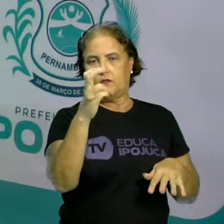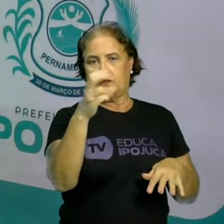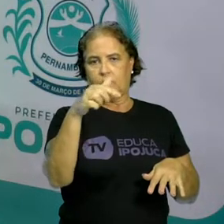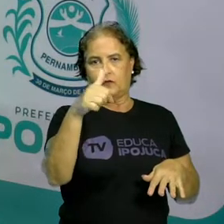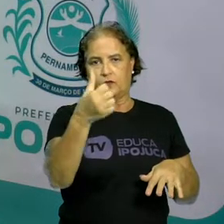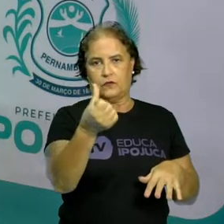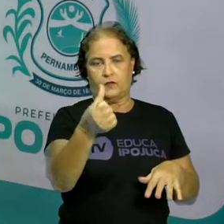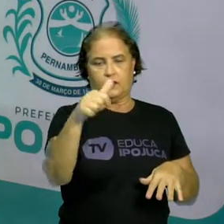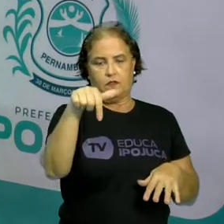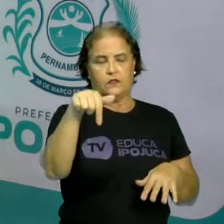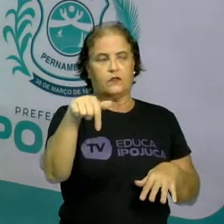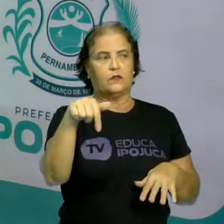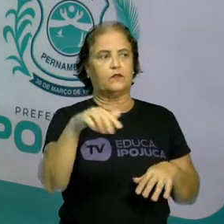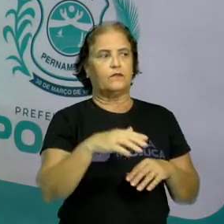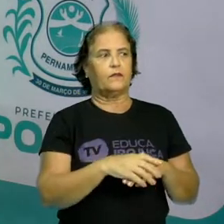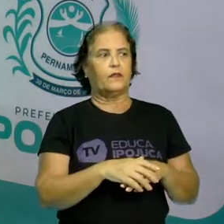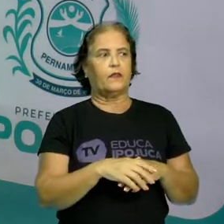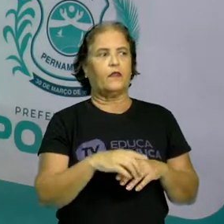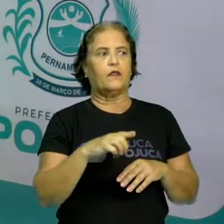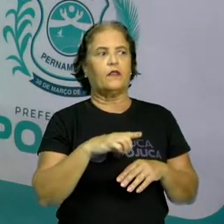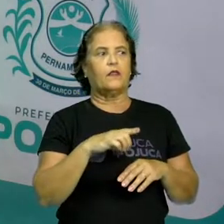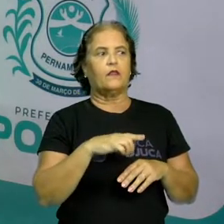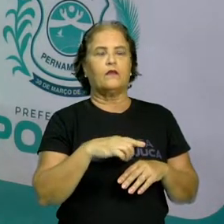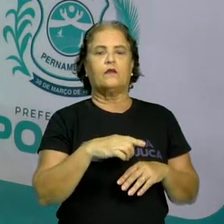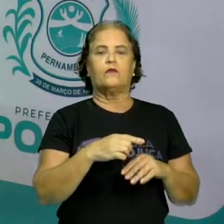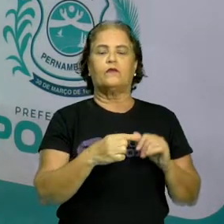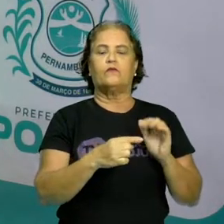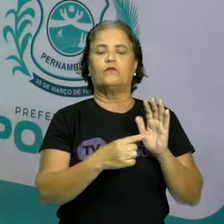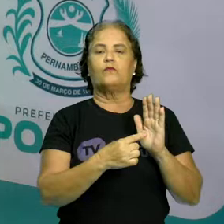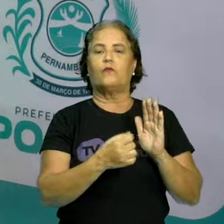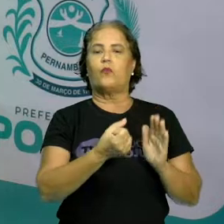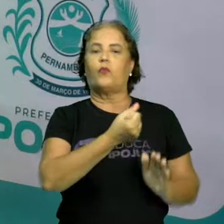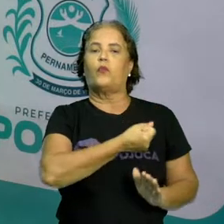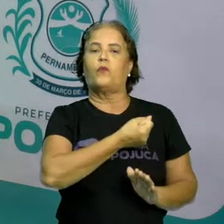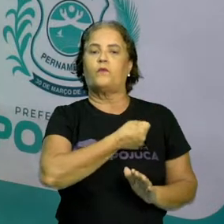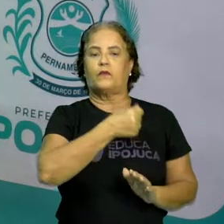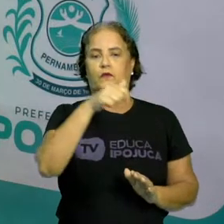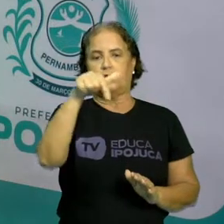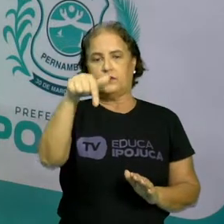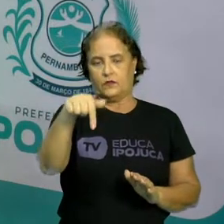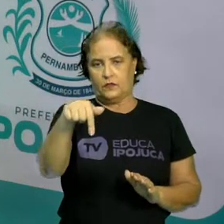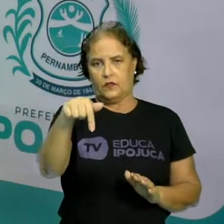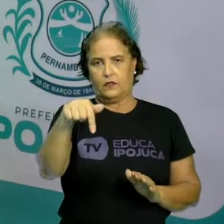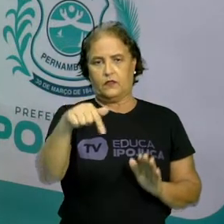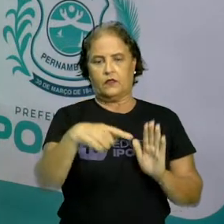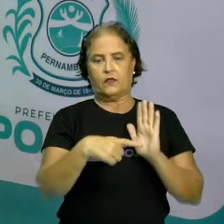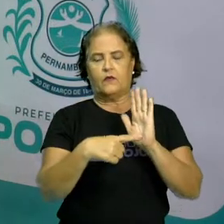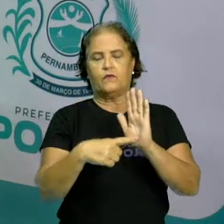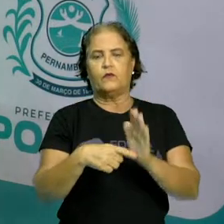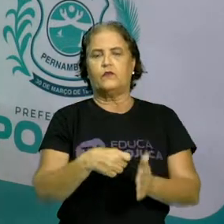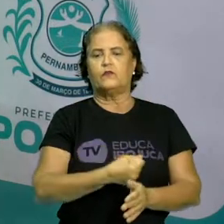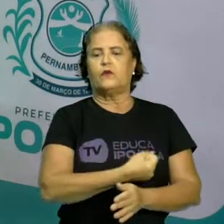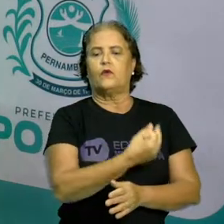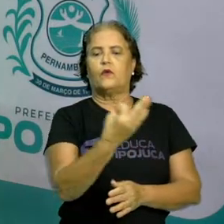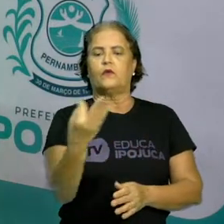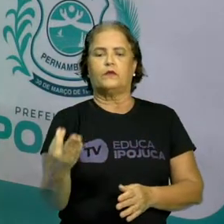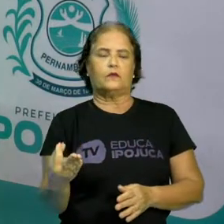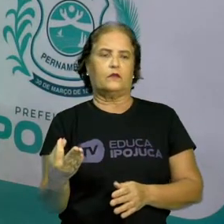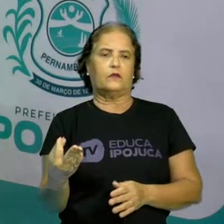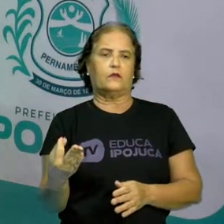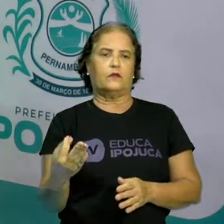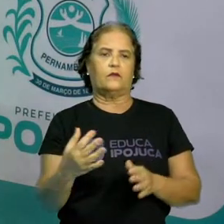seis, sete. E aqui está o número 7, que representa esta quantidade de trem.